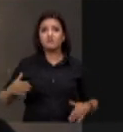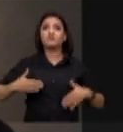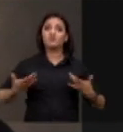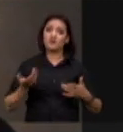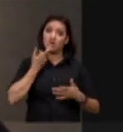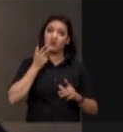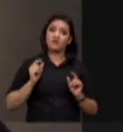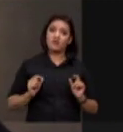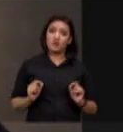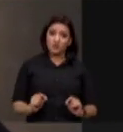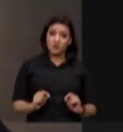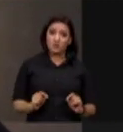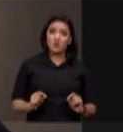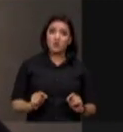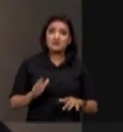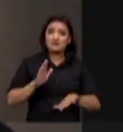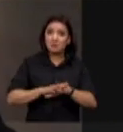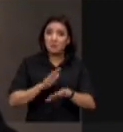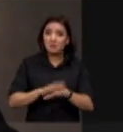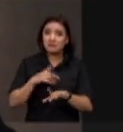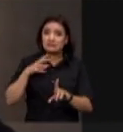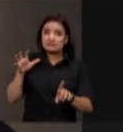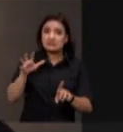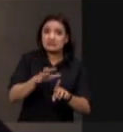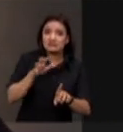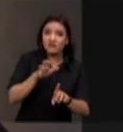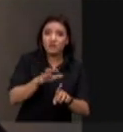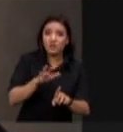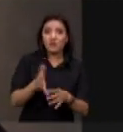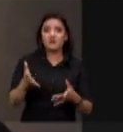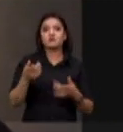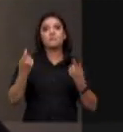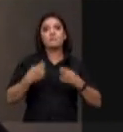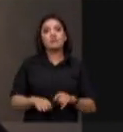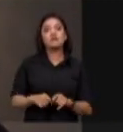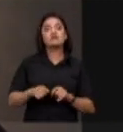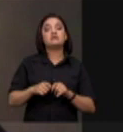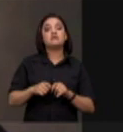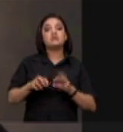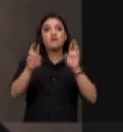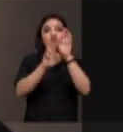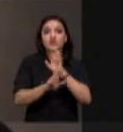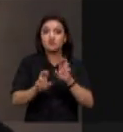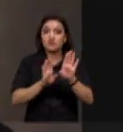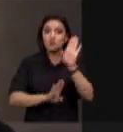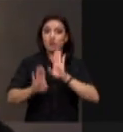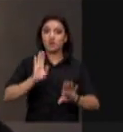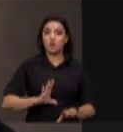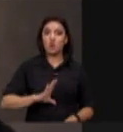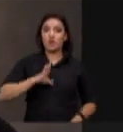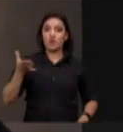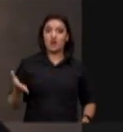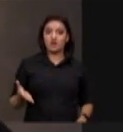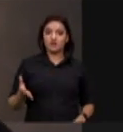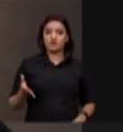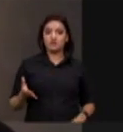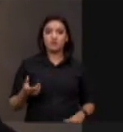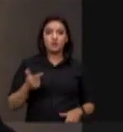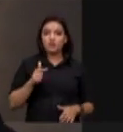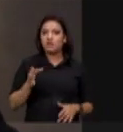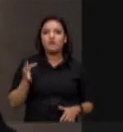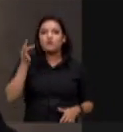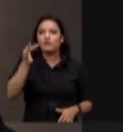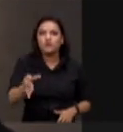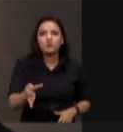cenário de confusão e lavagem cerebral, requer vigilância, dedicação e muita coragem. Não há futuro no negacionismo,